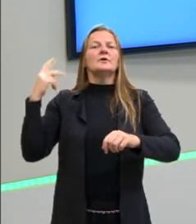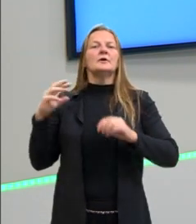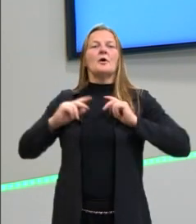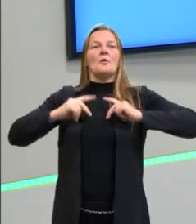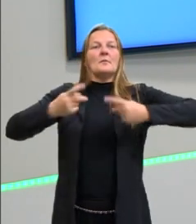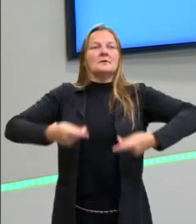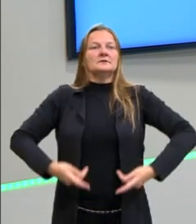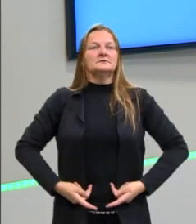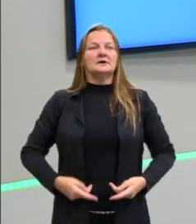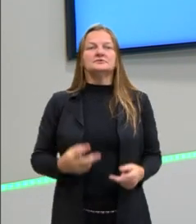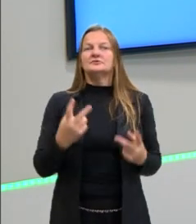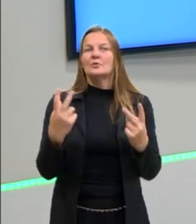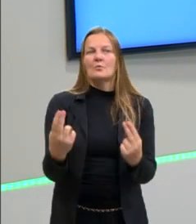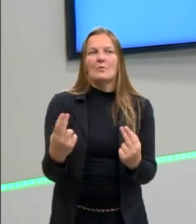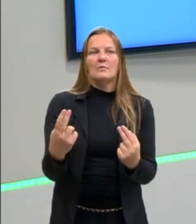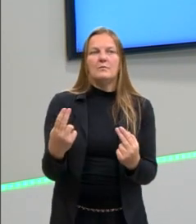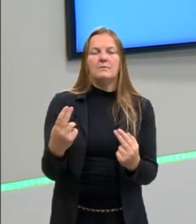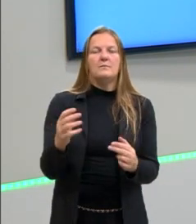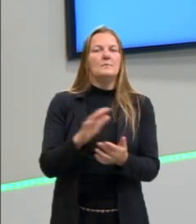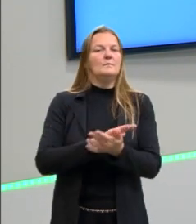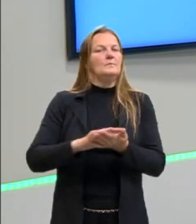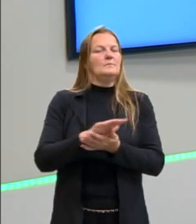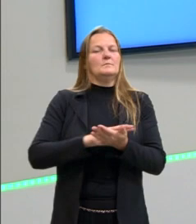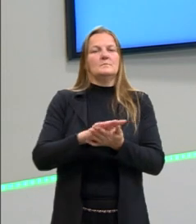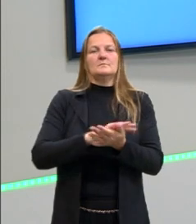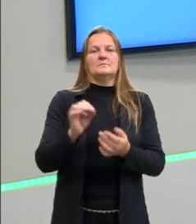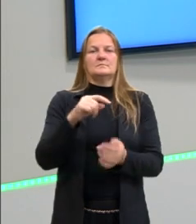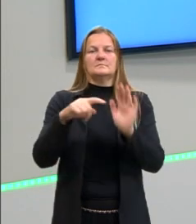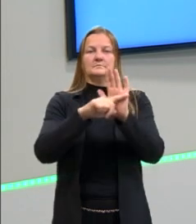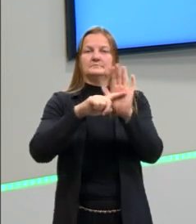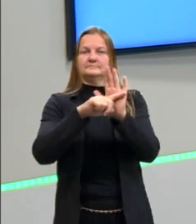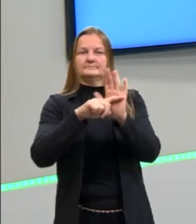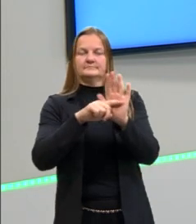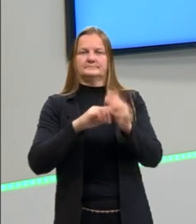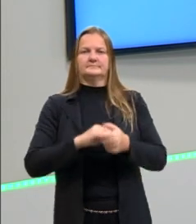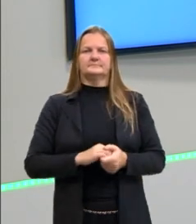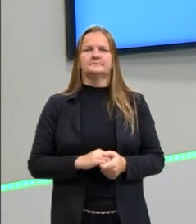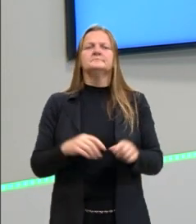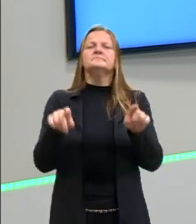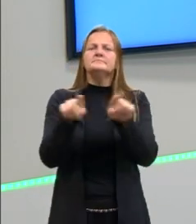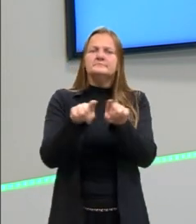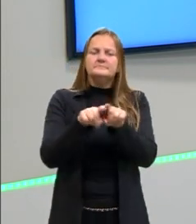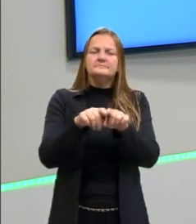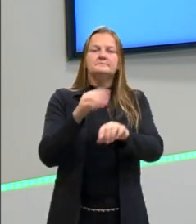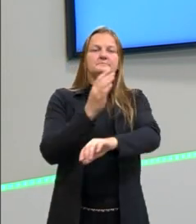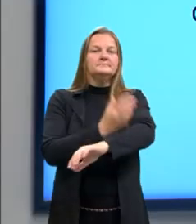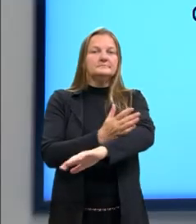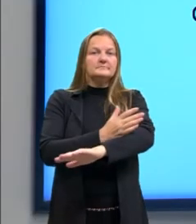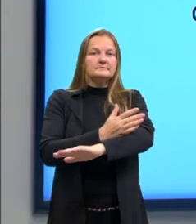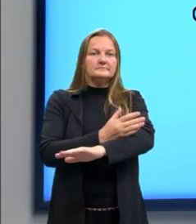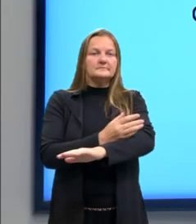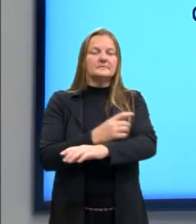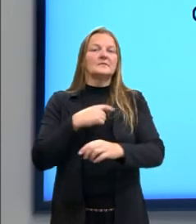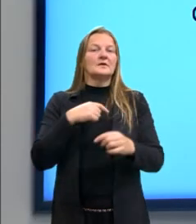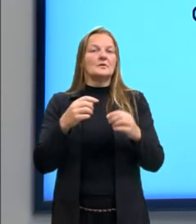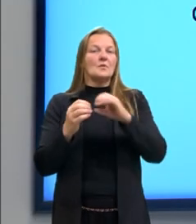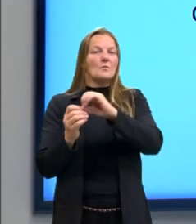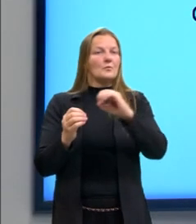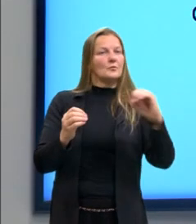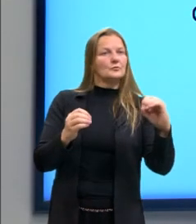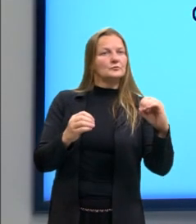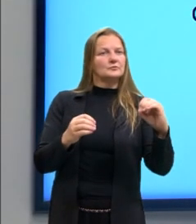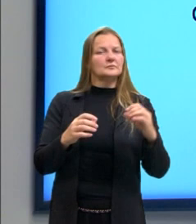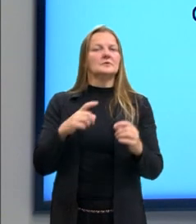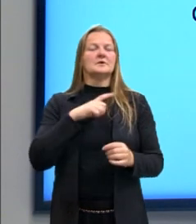humanidade tem que ser visto como um momento negativo. Então, também teve a Idade Média no Oriente Próximo,